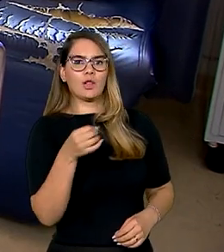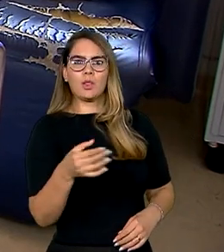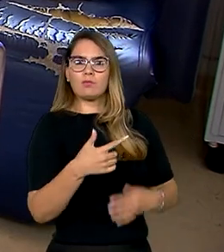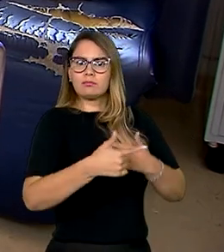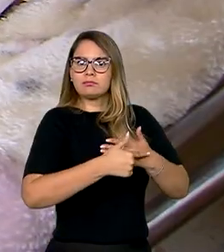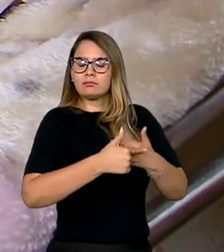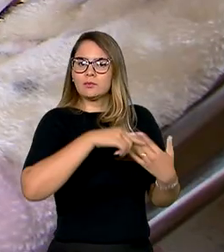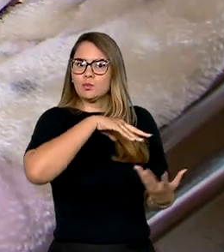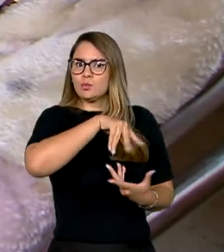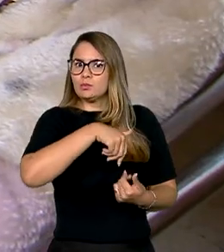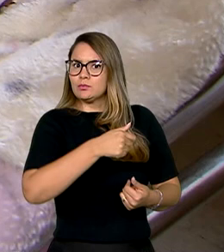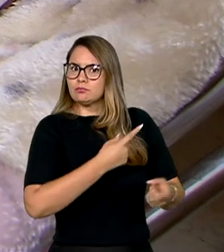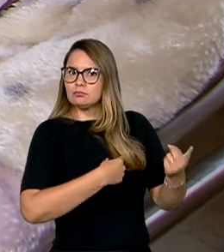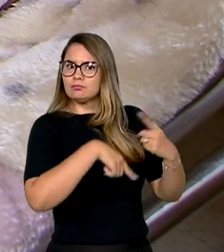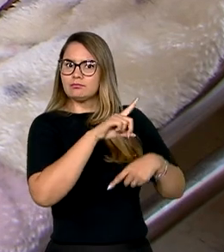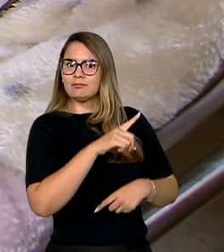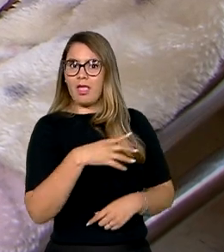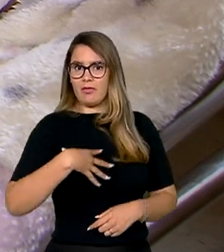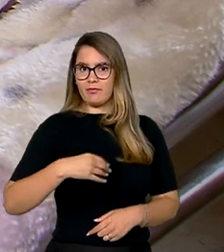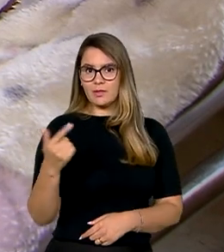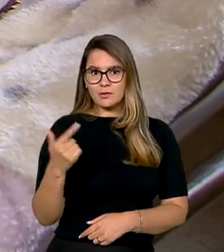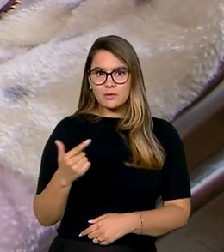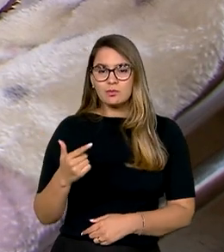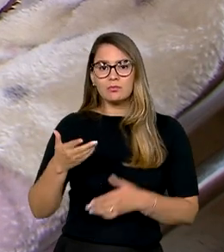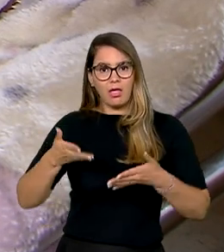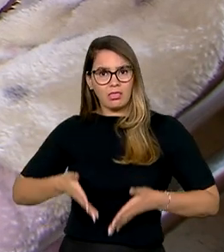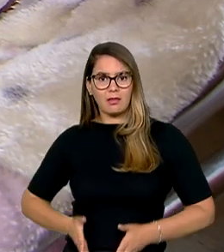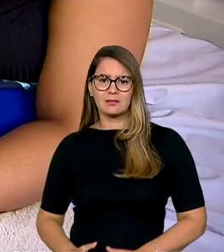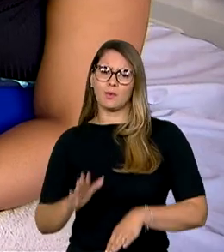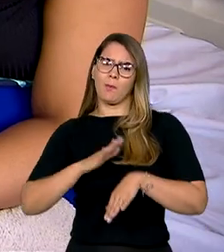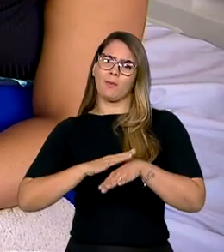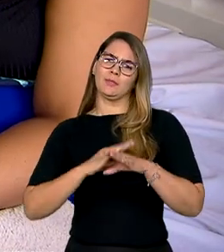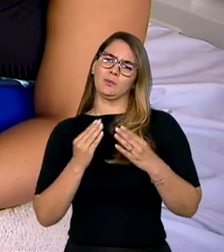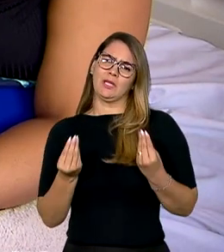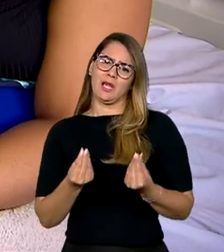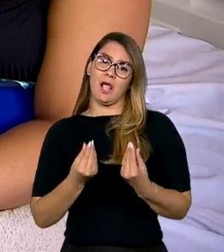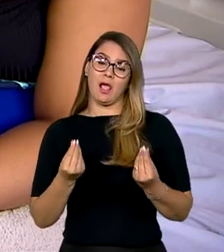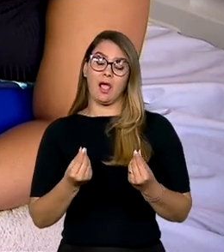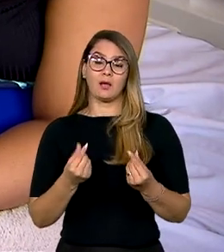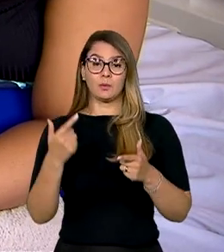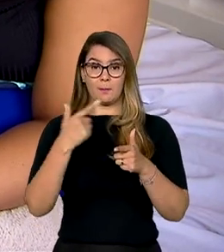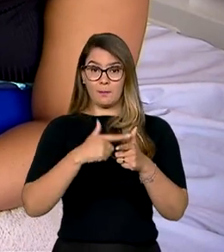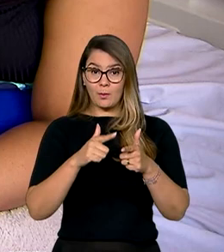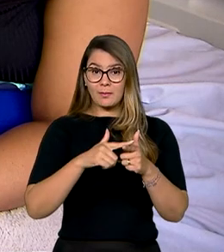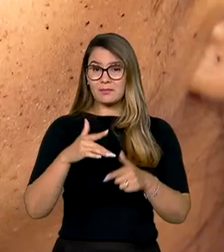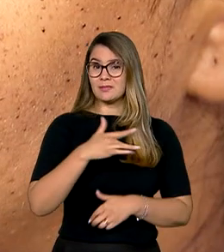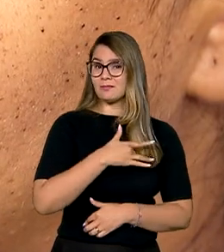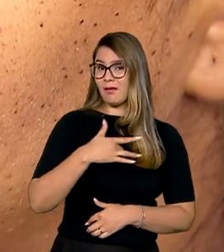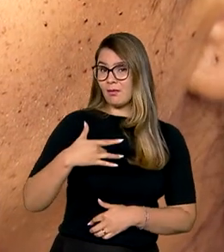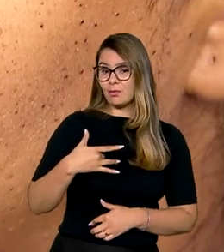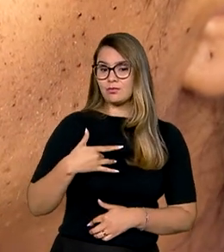papel no mundo. A segunda filha chegou para Bruna num momento delicado. Além de enfrentar problemas de saúde,